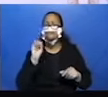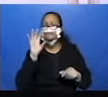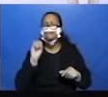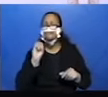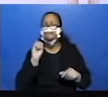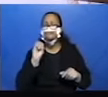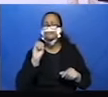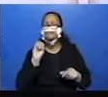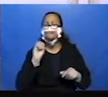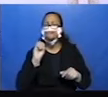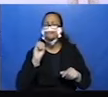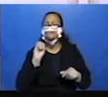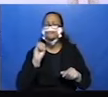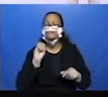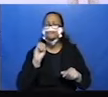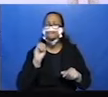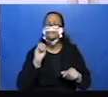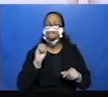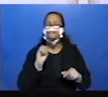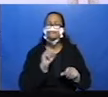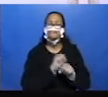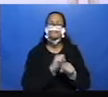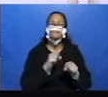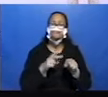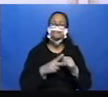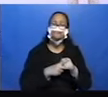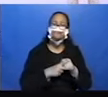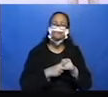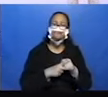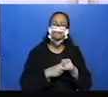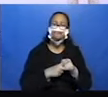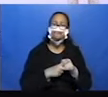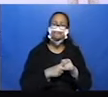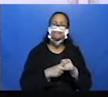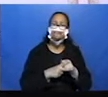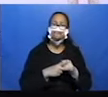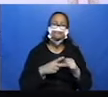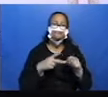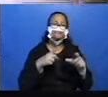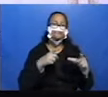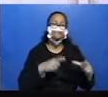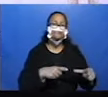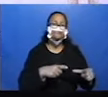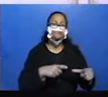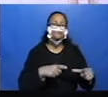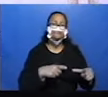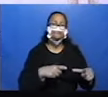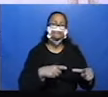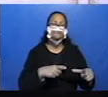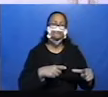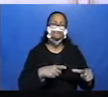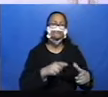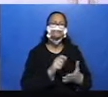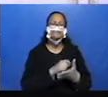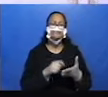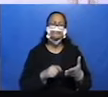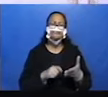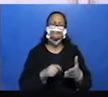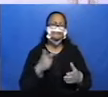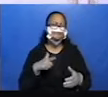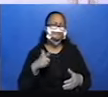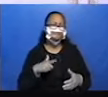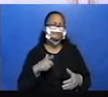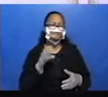É um advérbio. E ele pede pra você acrescentar um advérbio de lugar. Vou ter que escrever de novo? cão